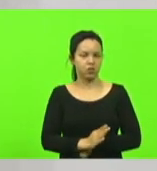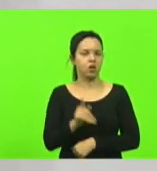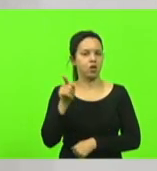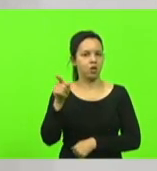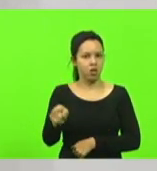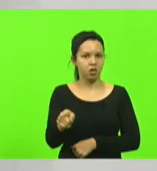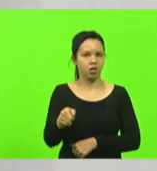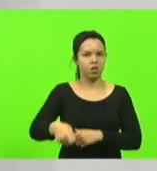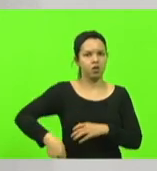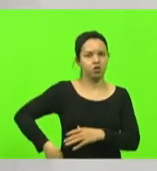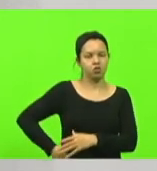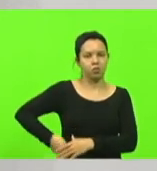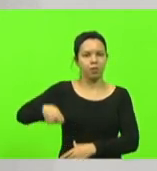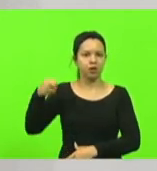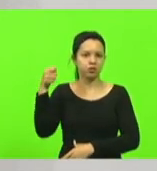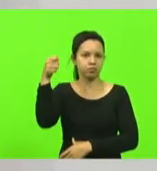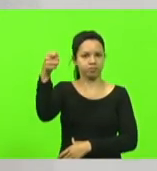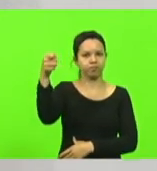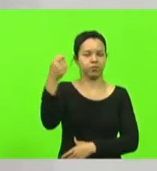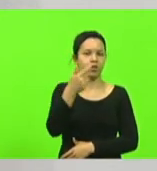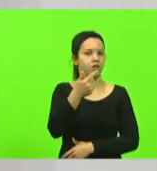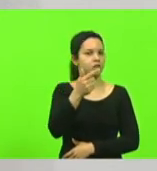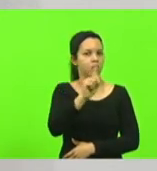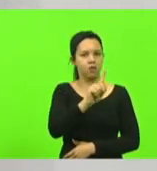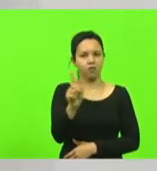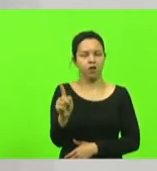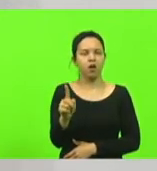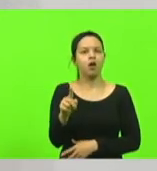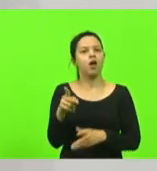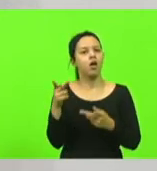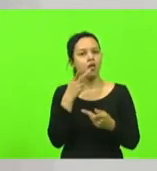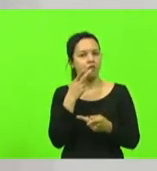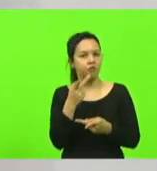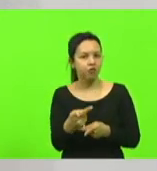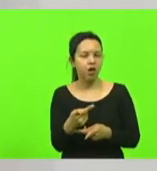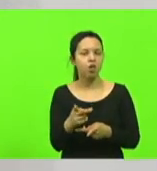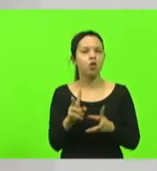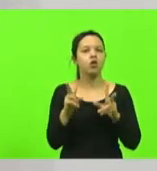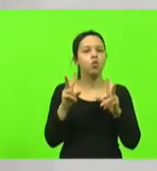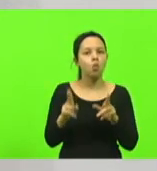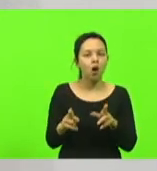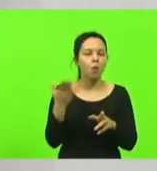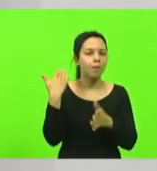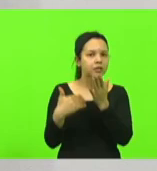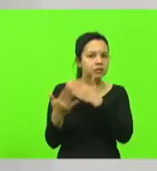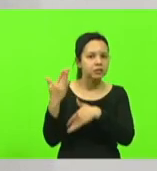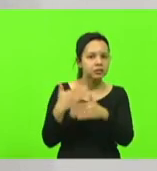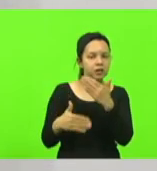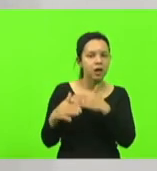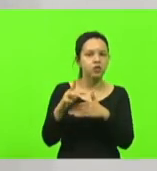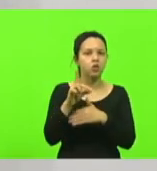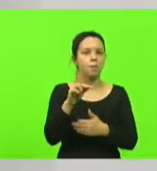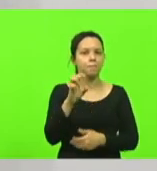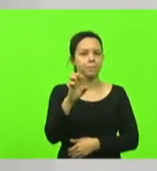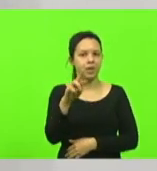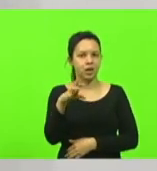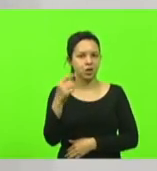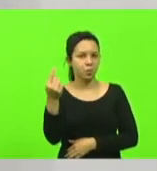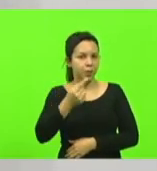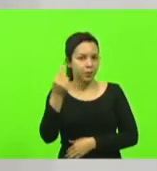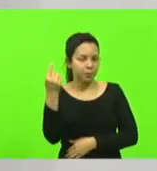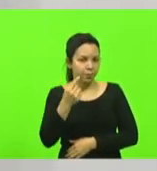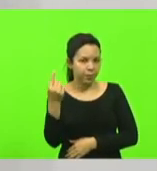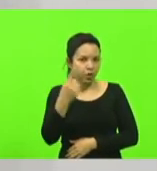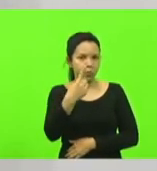para cima se referindo ao gesto de Dom Pedro I a proclamar a independência em 1822